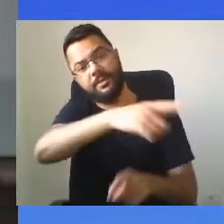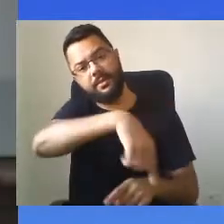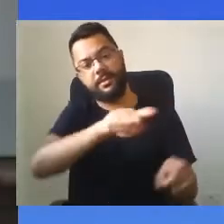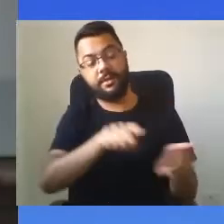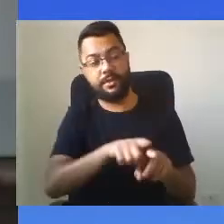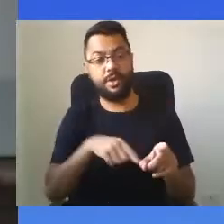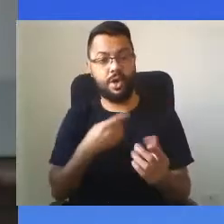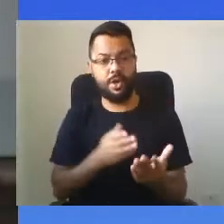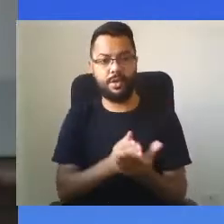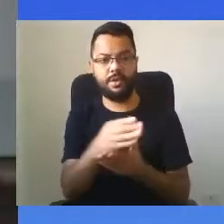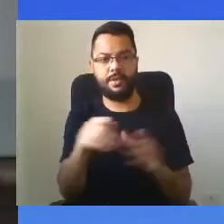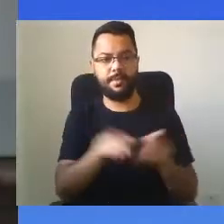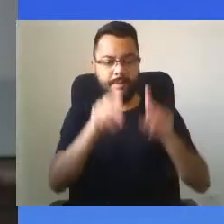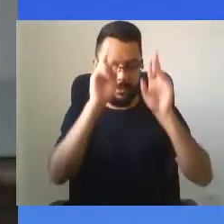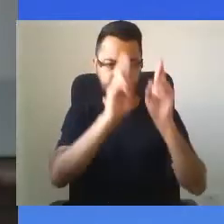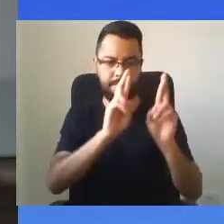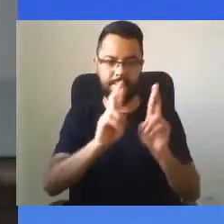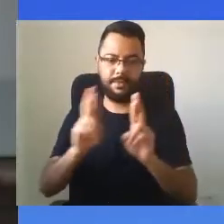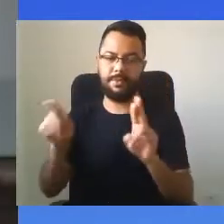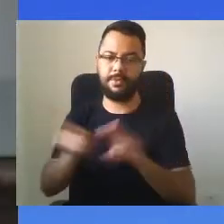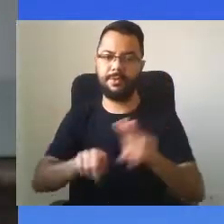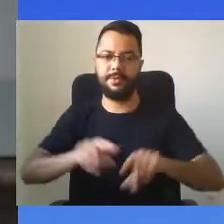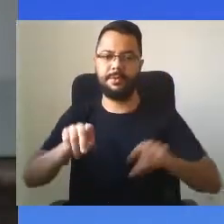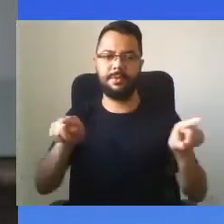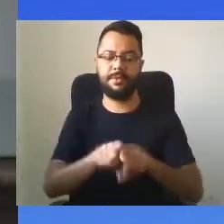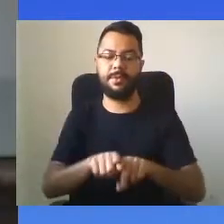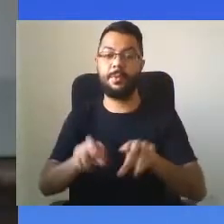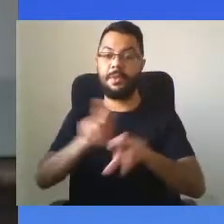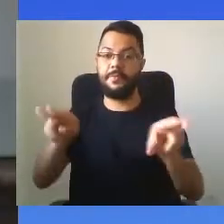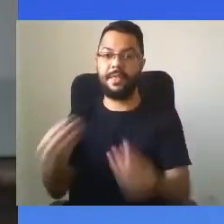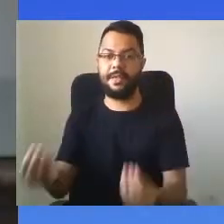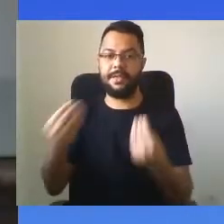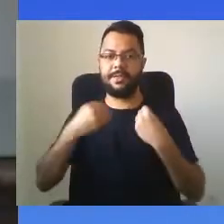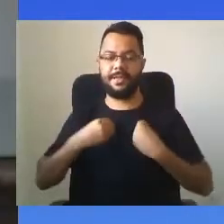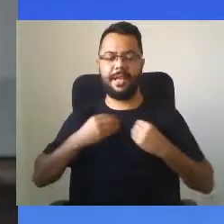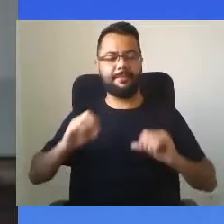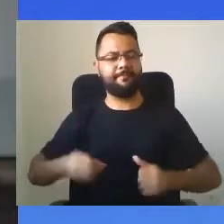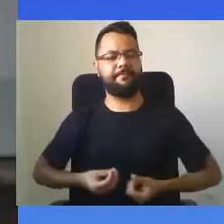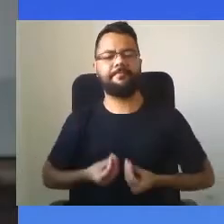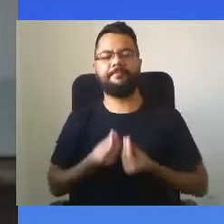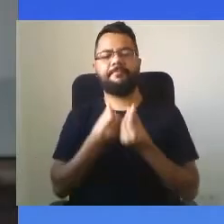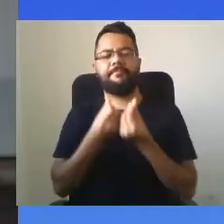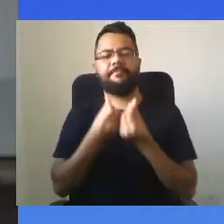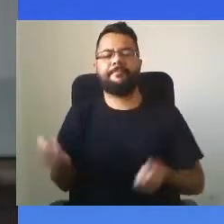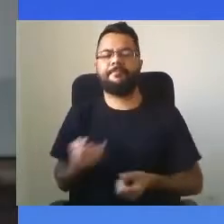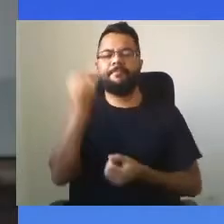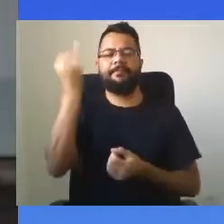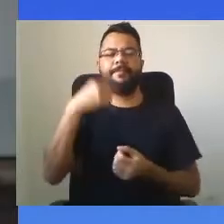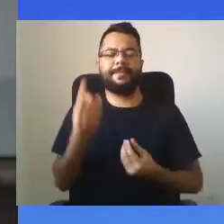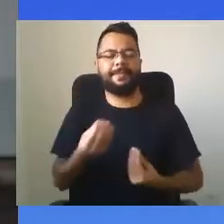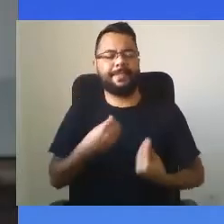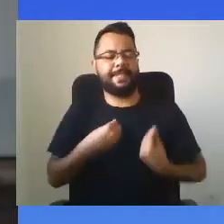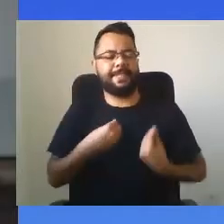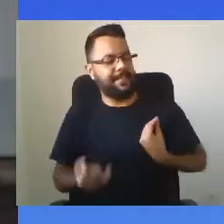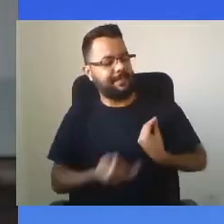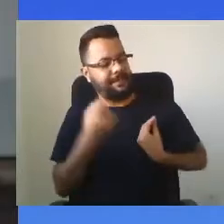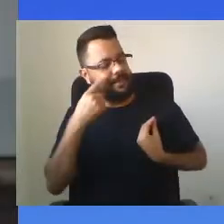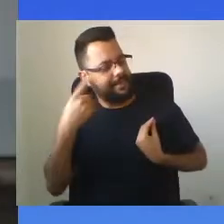diversidade, pois ela nos enriquece e nos torna a vida muito mais interessante e agradável.